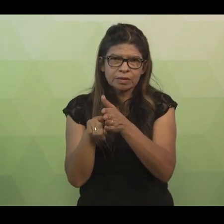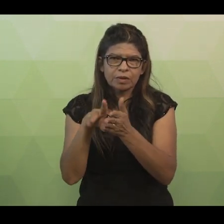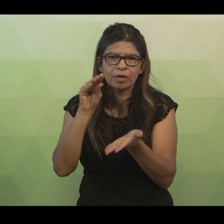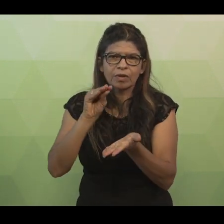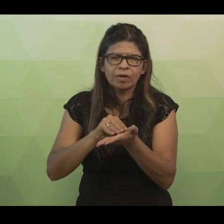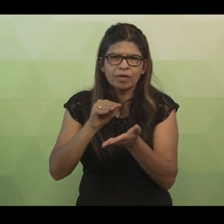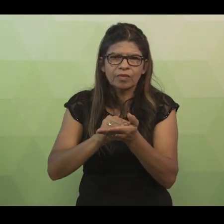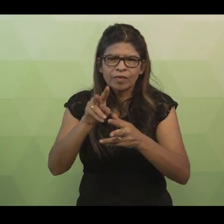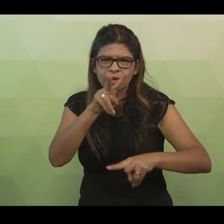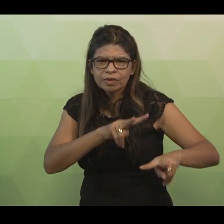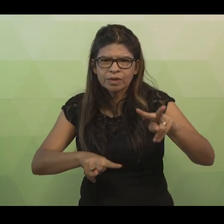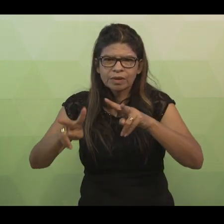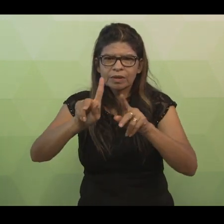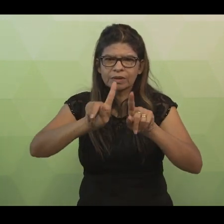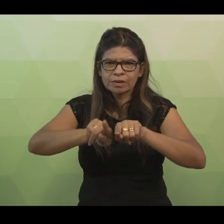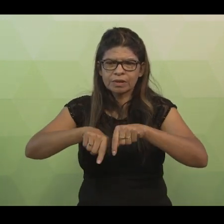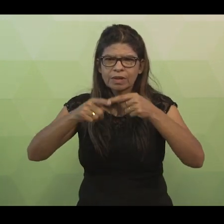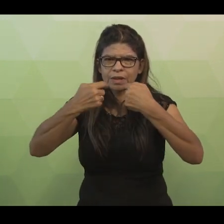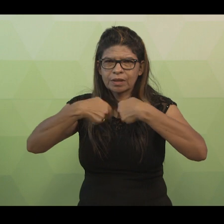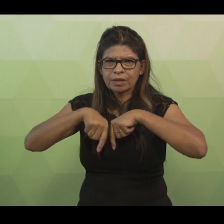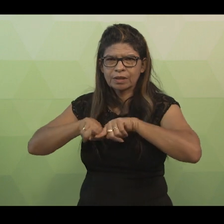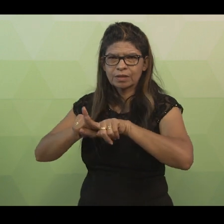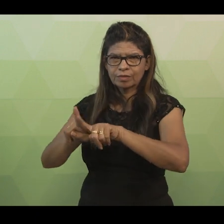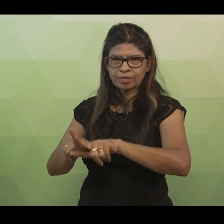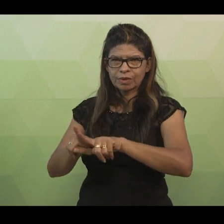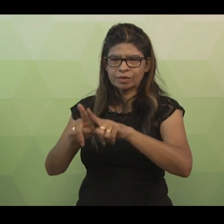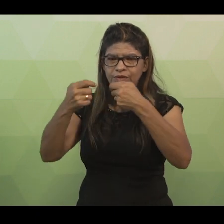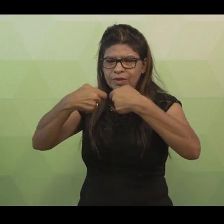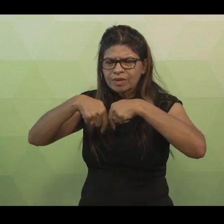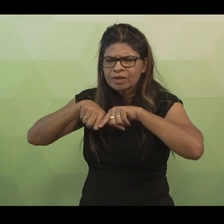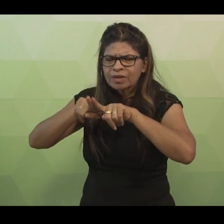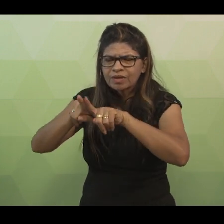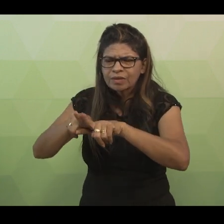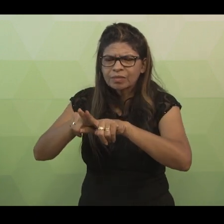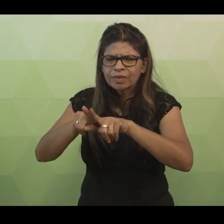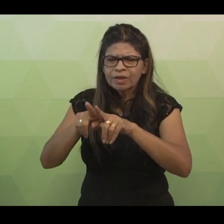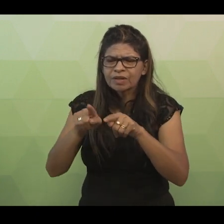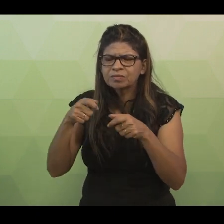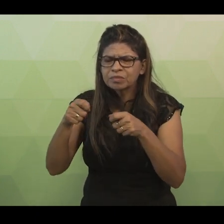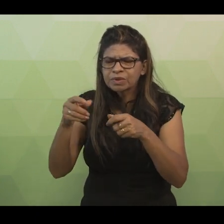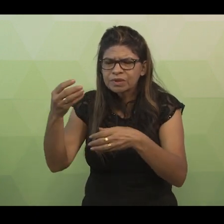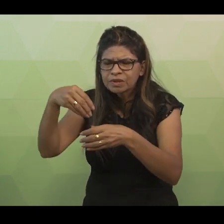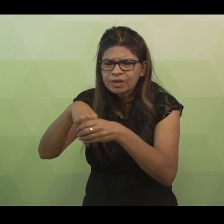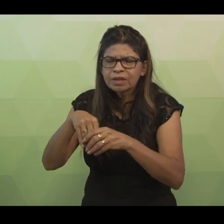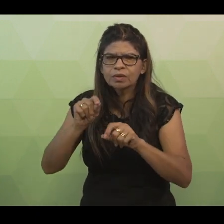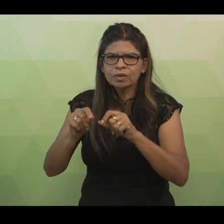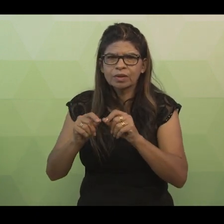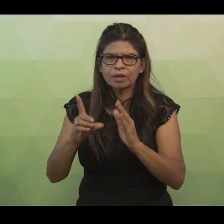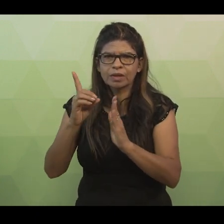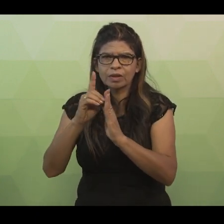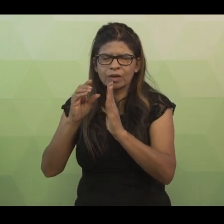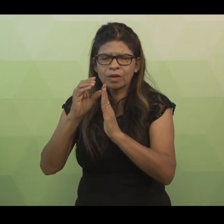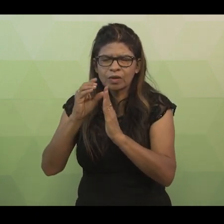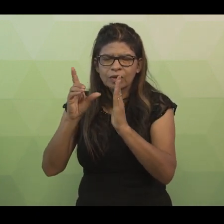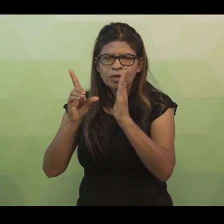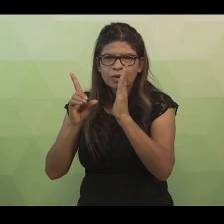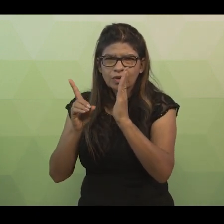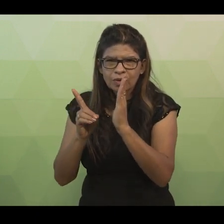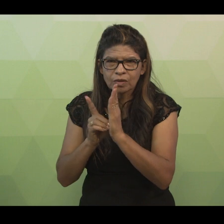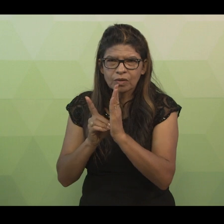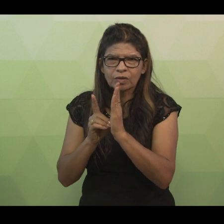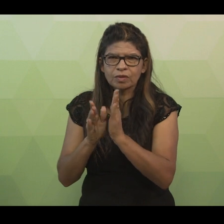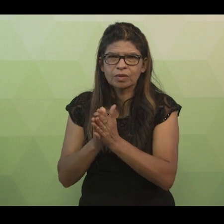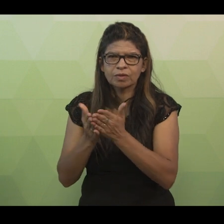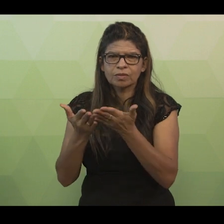classe empréstimo. Vamos lá? Essa classe deve possuir os seguintes atributos. Código do livro, para que o sistema